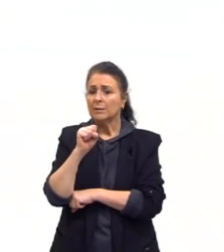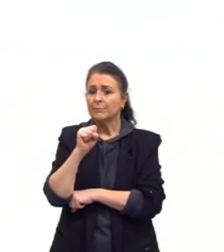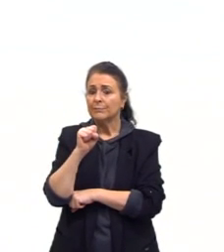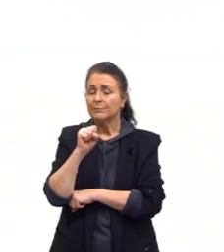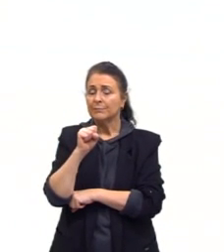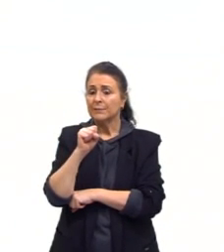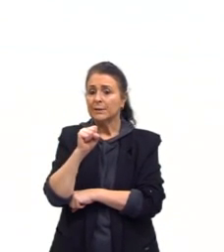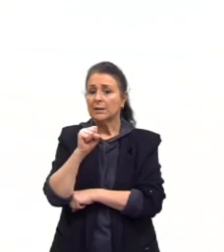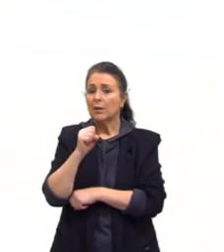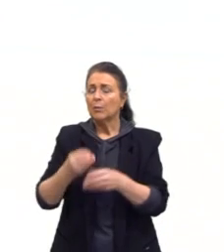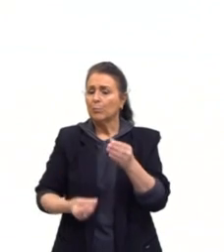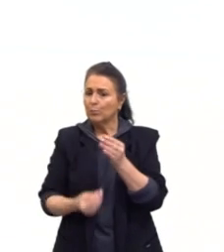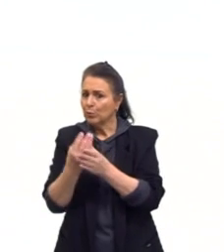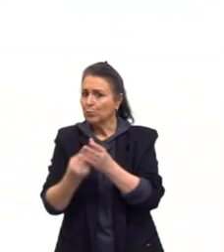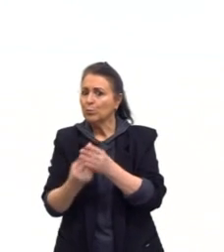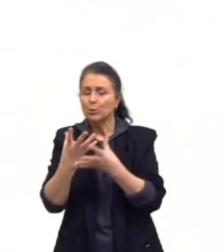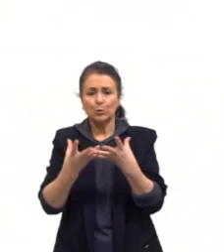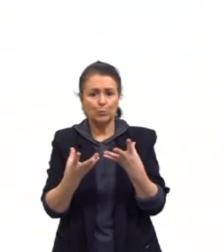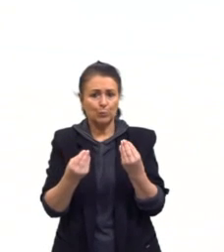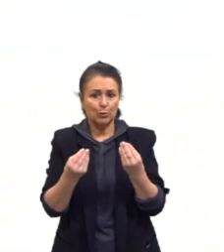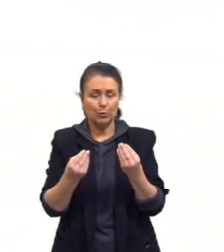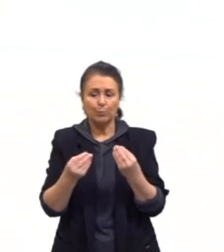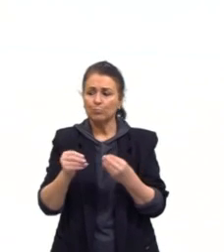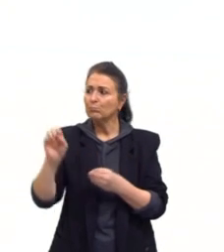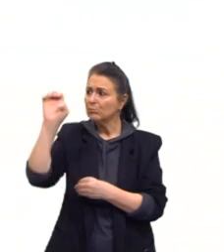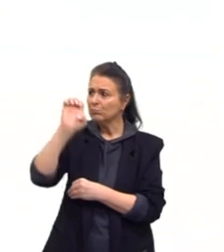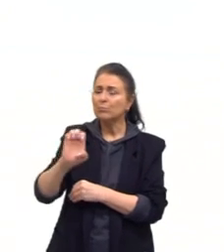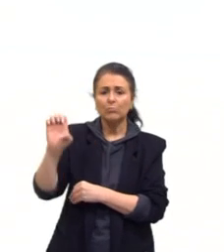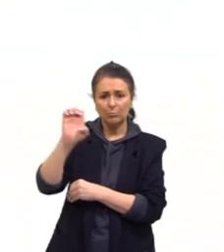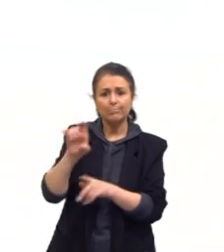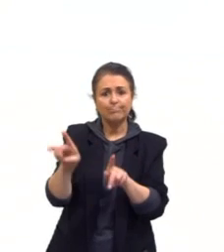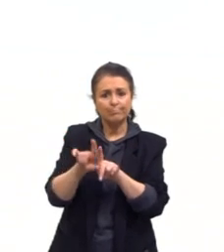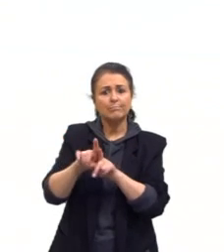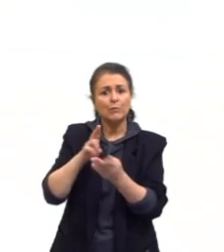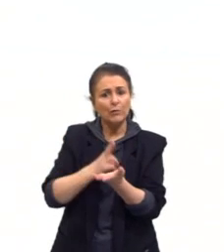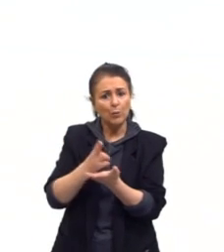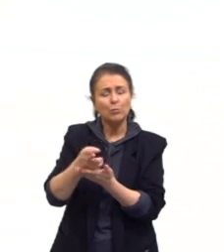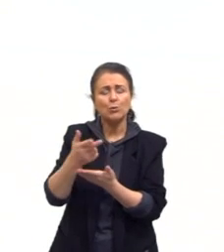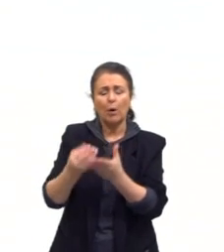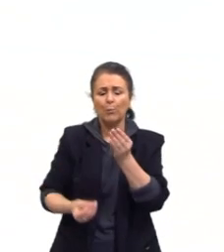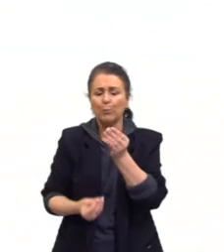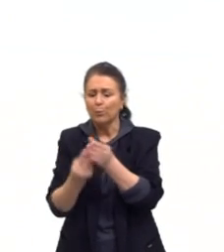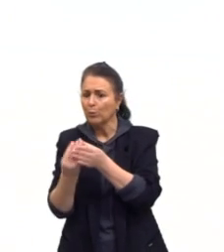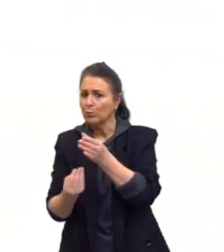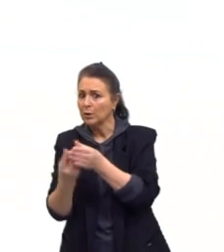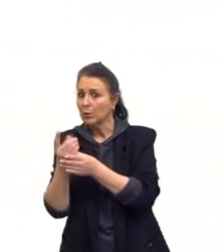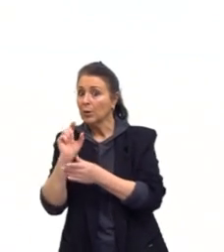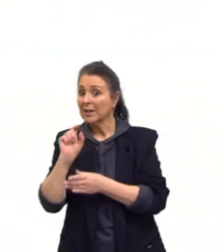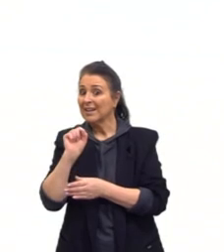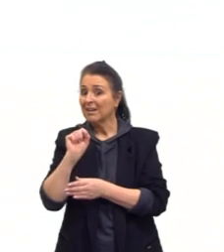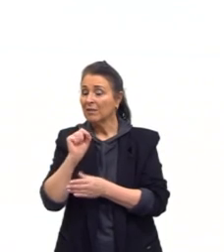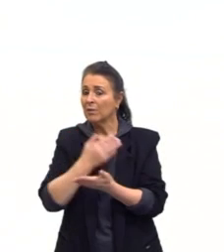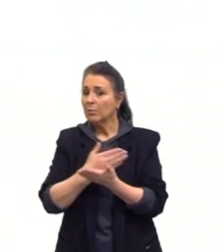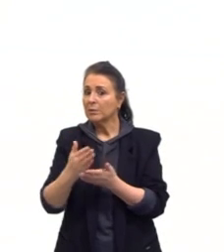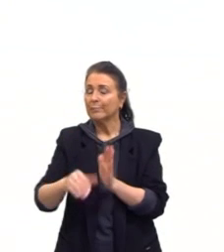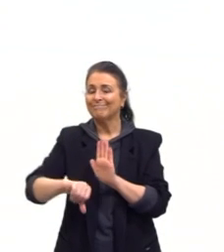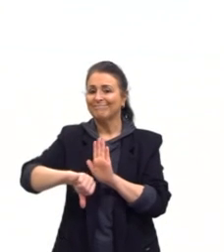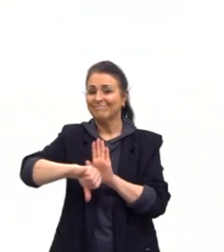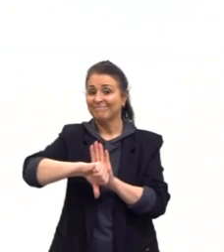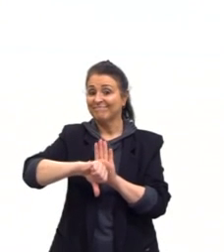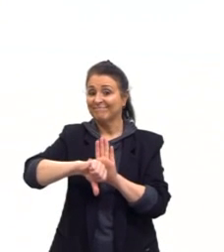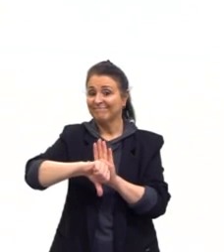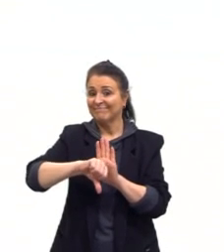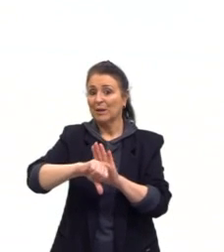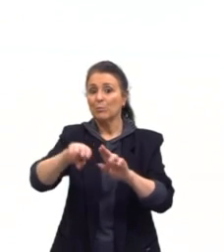aí de produção, né? E a Europa também vai continuar produzindo. O que que vai acontecer? Uma crise de superprodução,